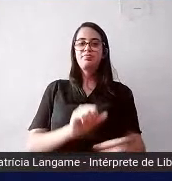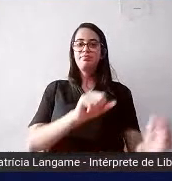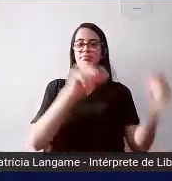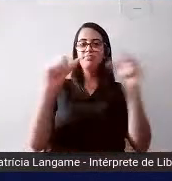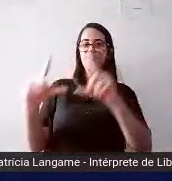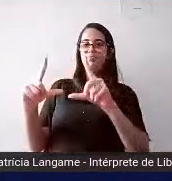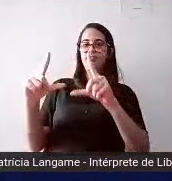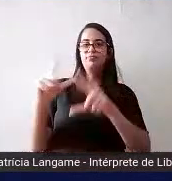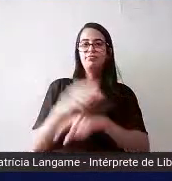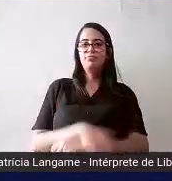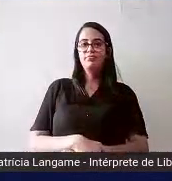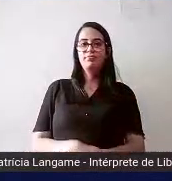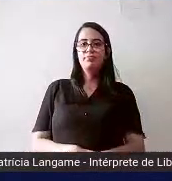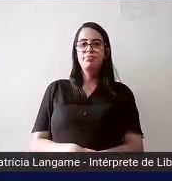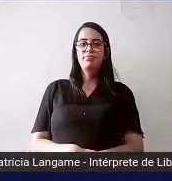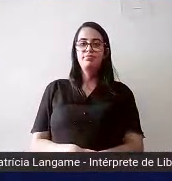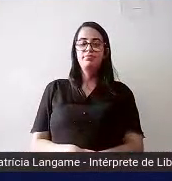favor